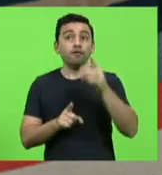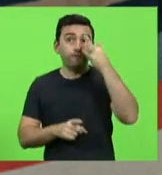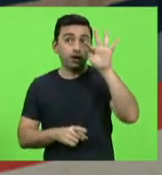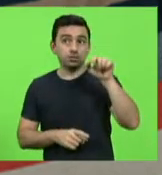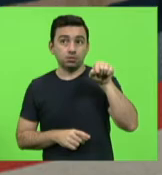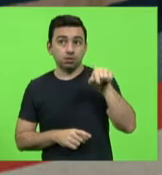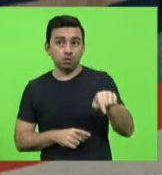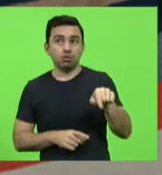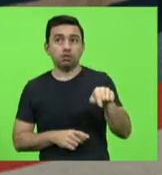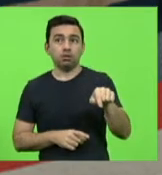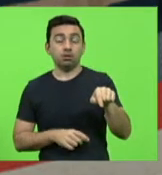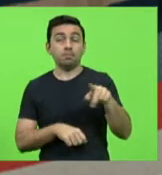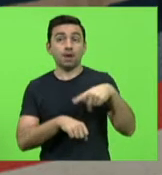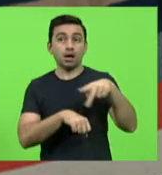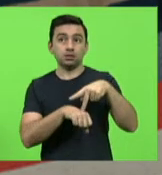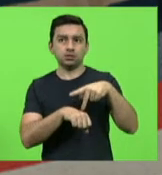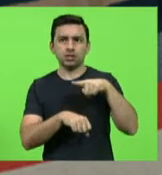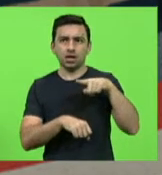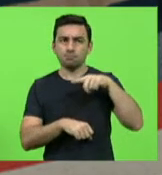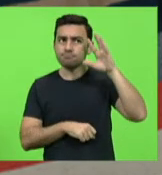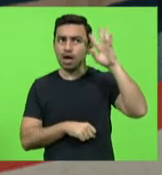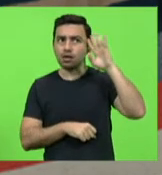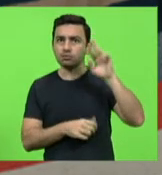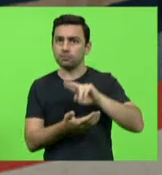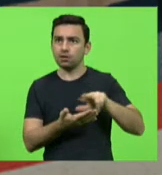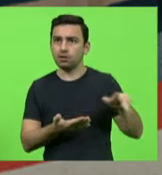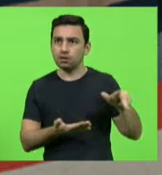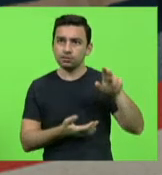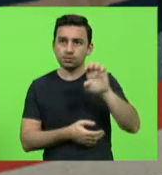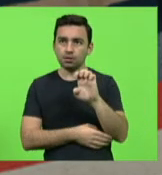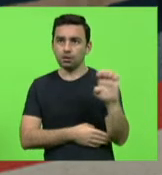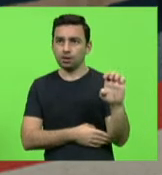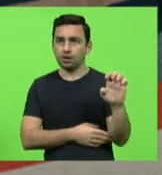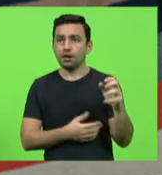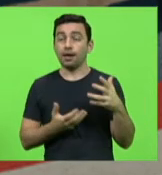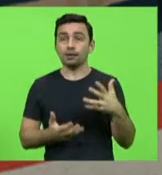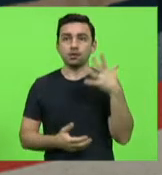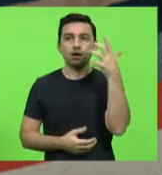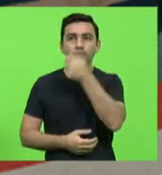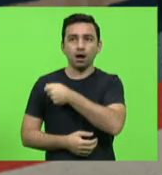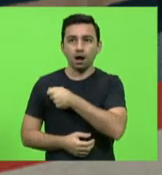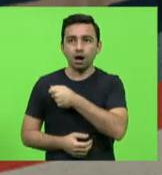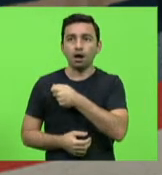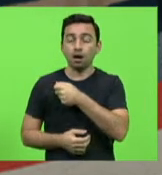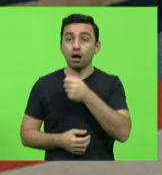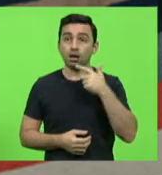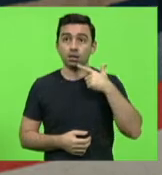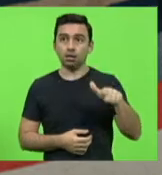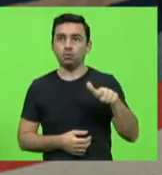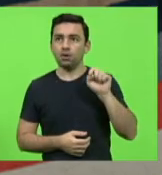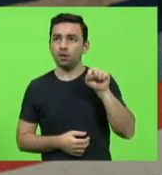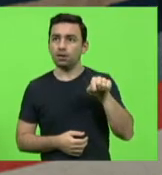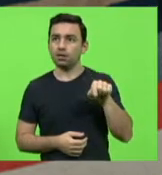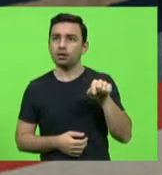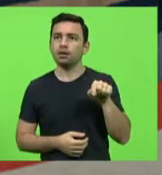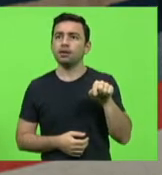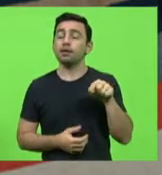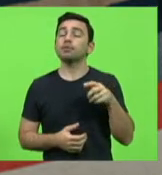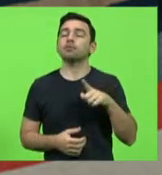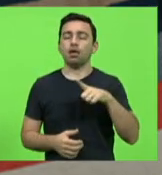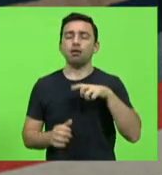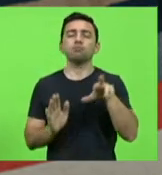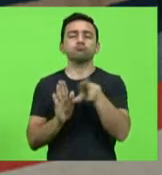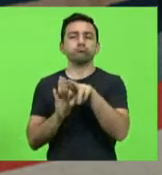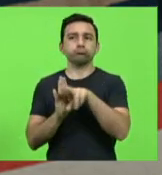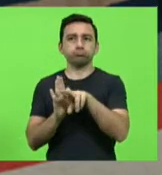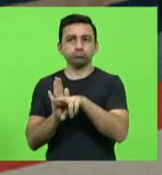eivado de pensadores de esquerda, para salvar o seu idioma, estabeleceu, então, uma normativa, uma